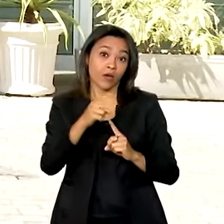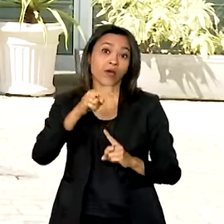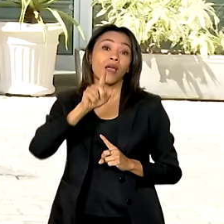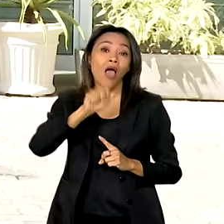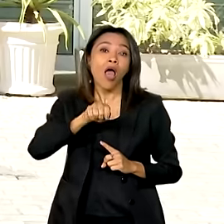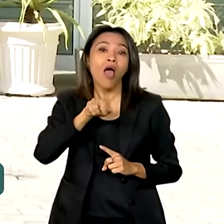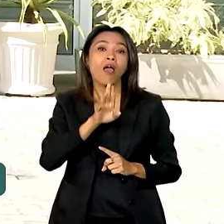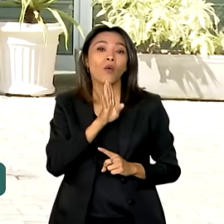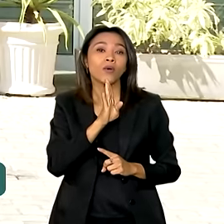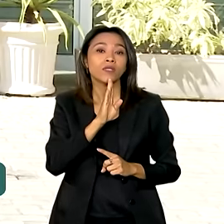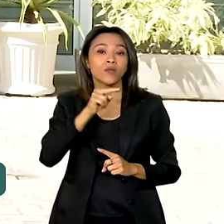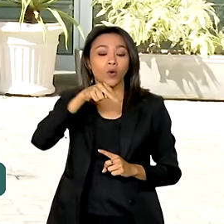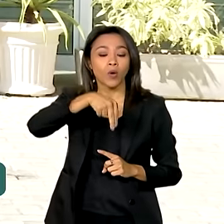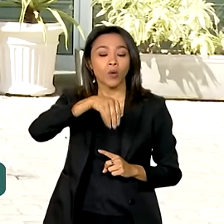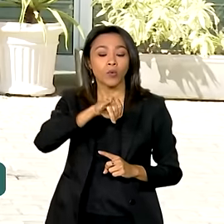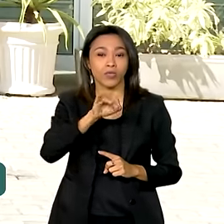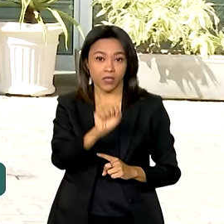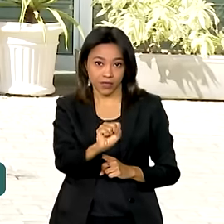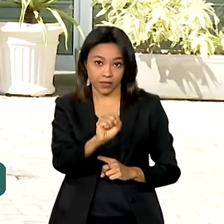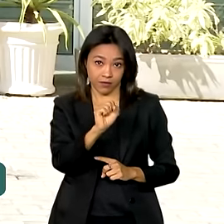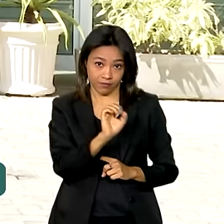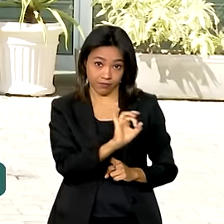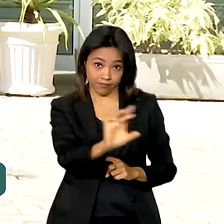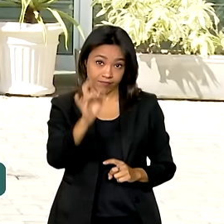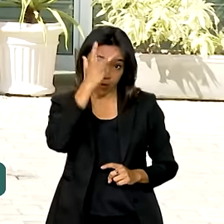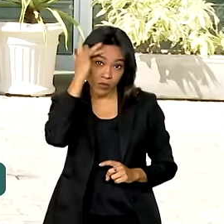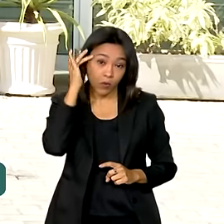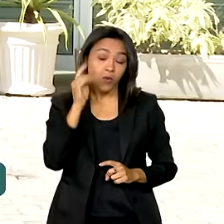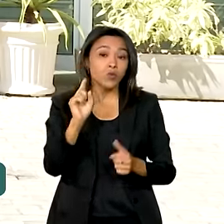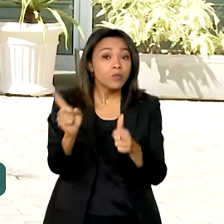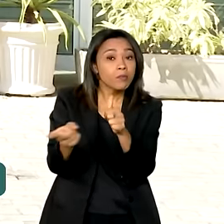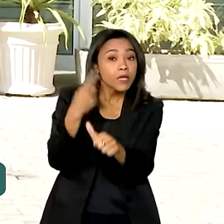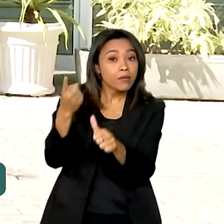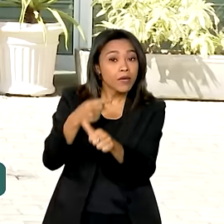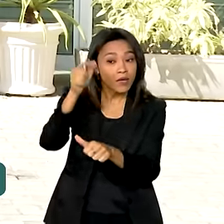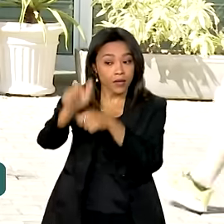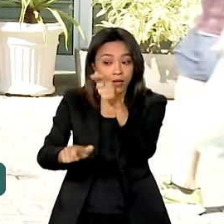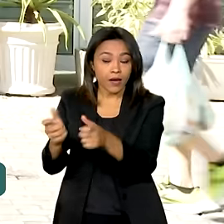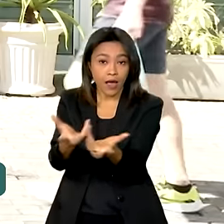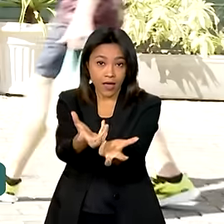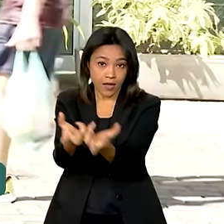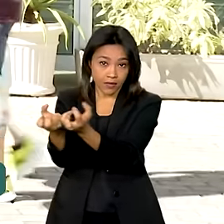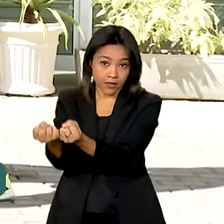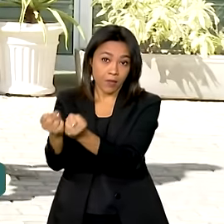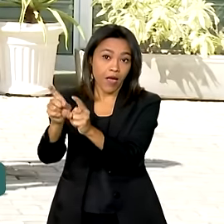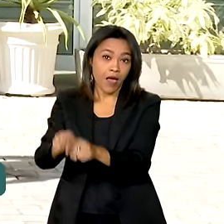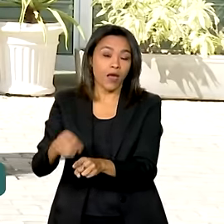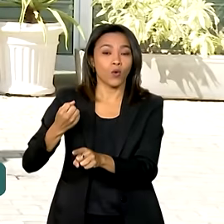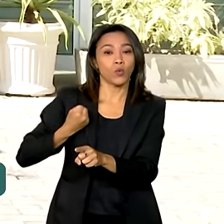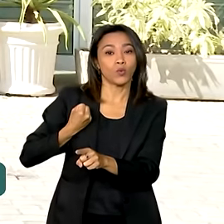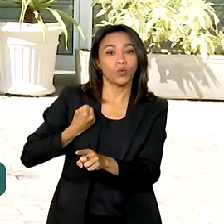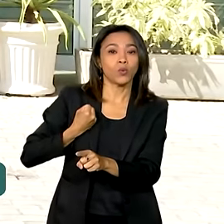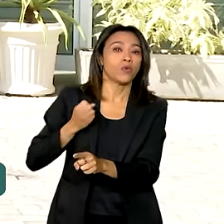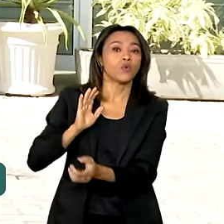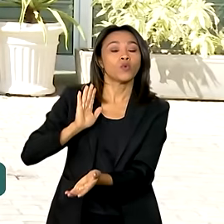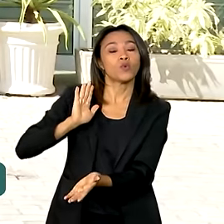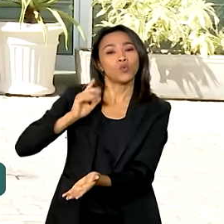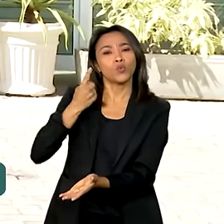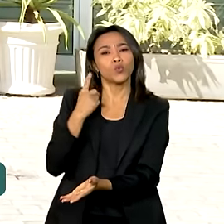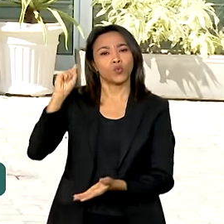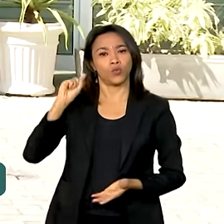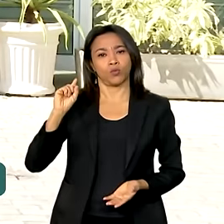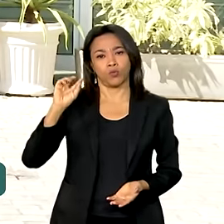conhecido como o NIS, do beneficiário. Os primeiros a receber hoje são os beneficiários com o número do NIS final 1.